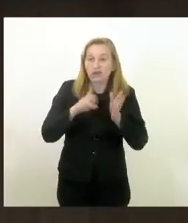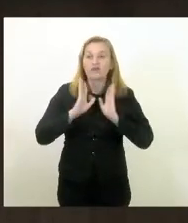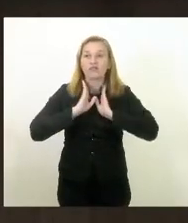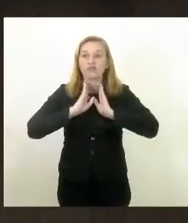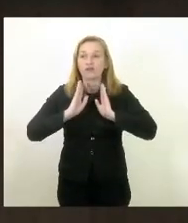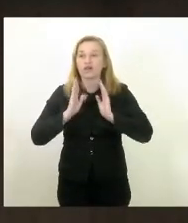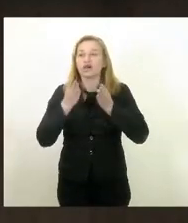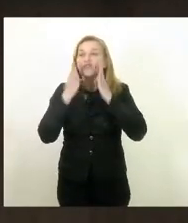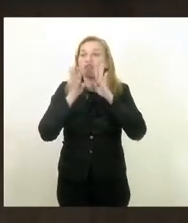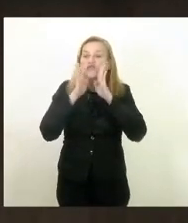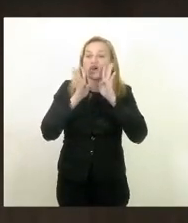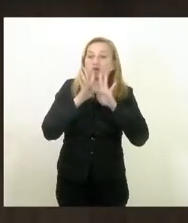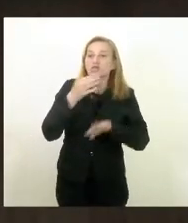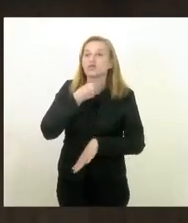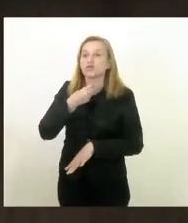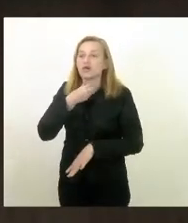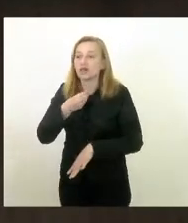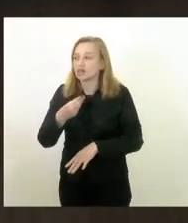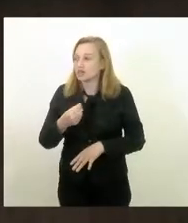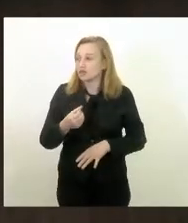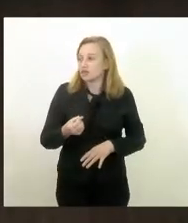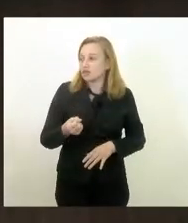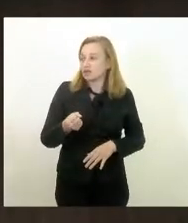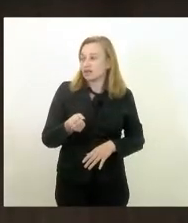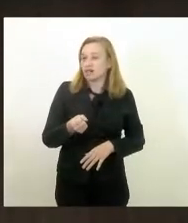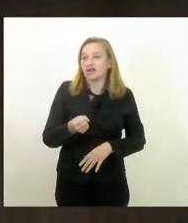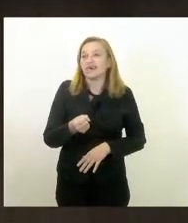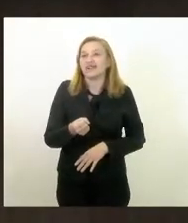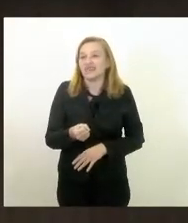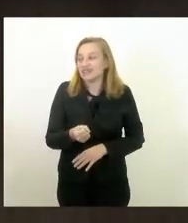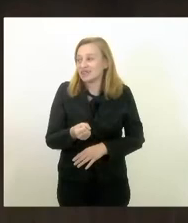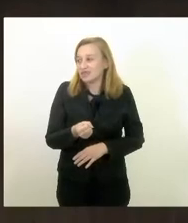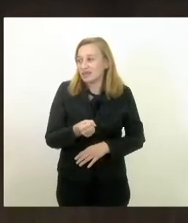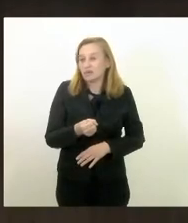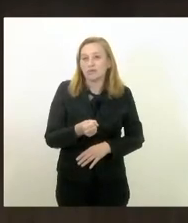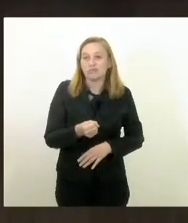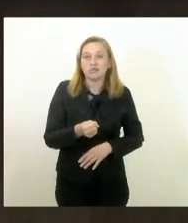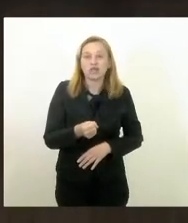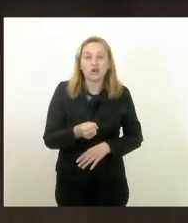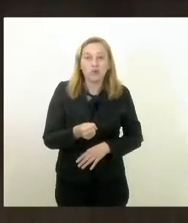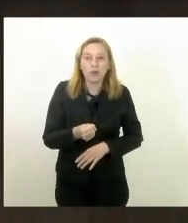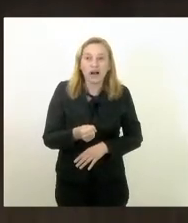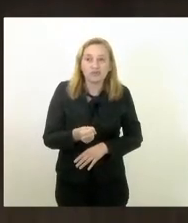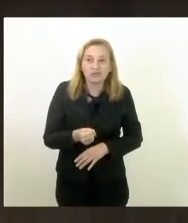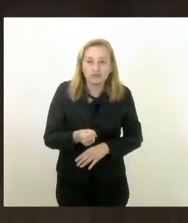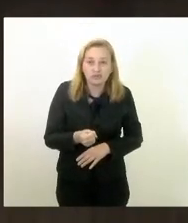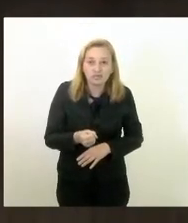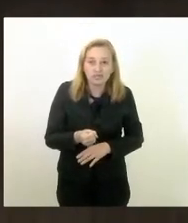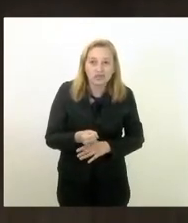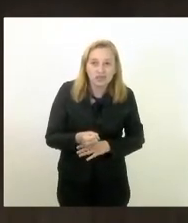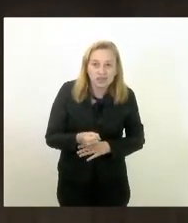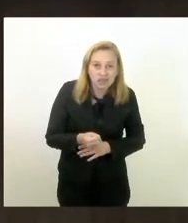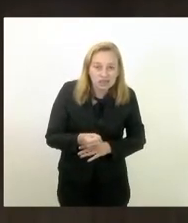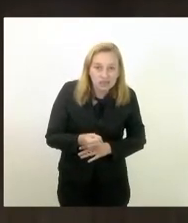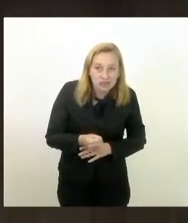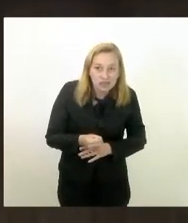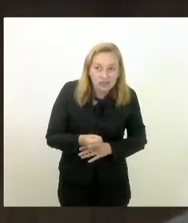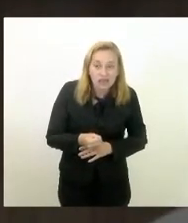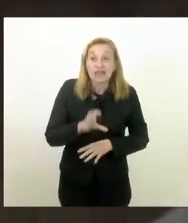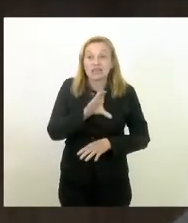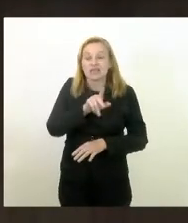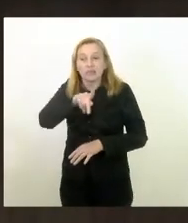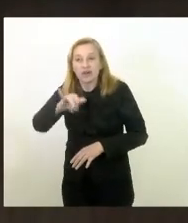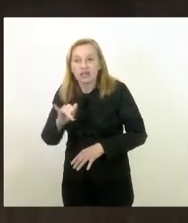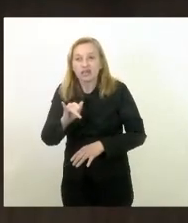hoje é esse presidente que também é colocada toda a prova com relação a CPI da